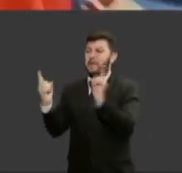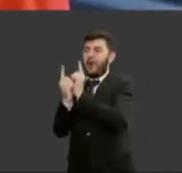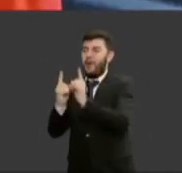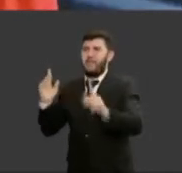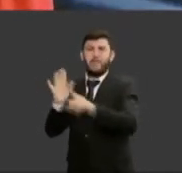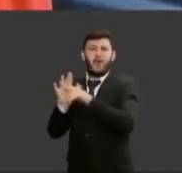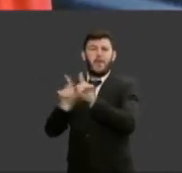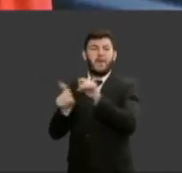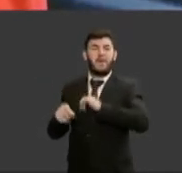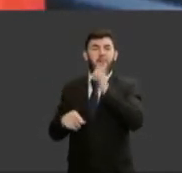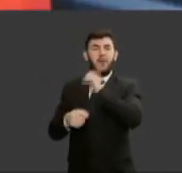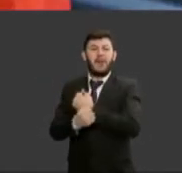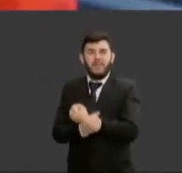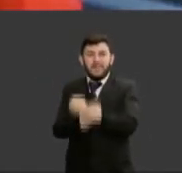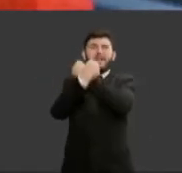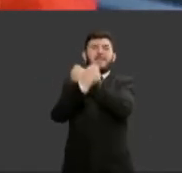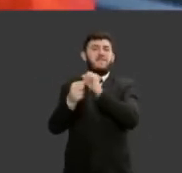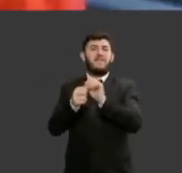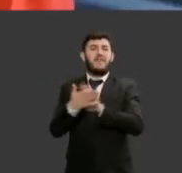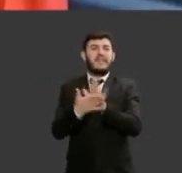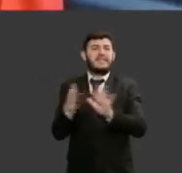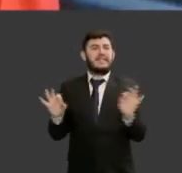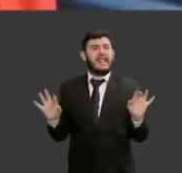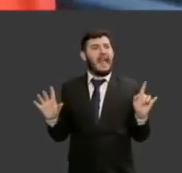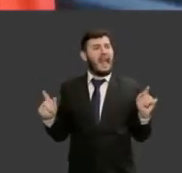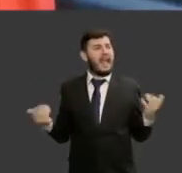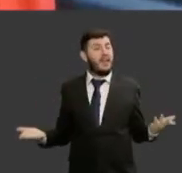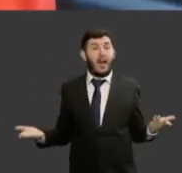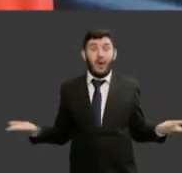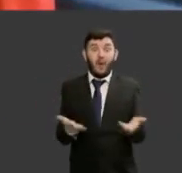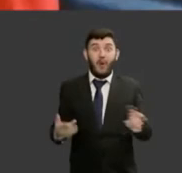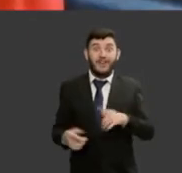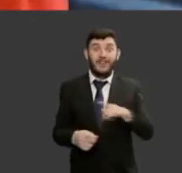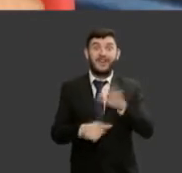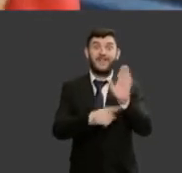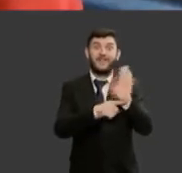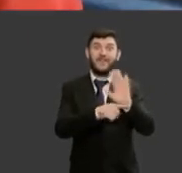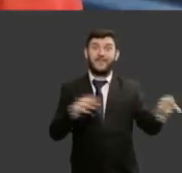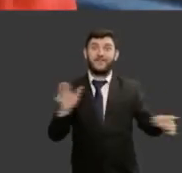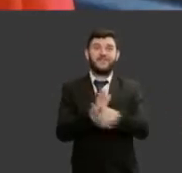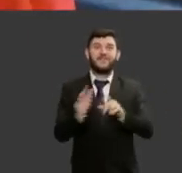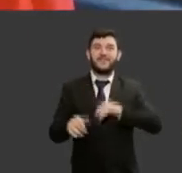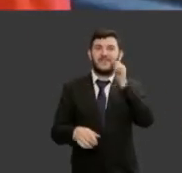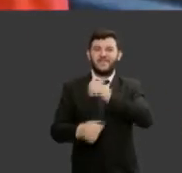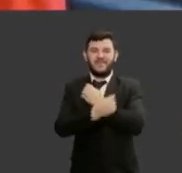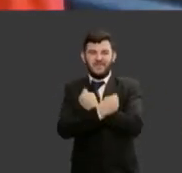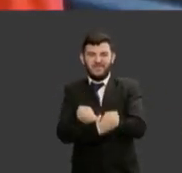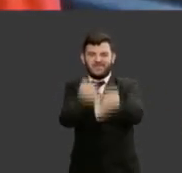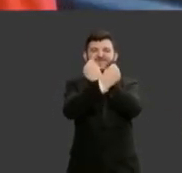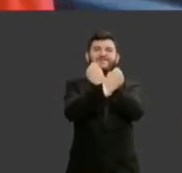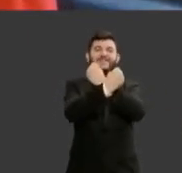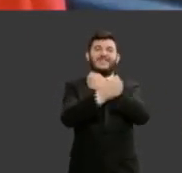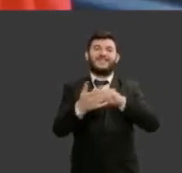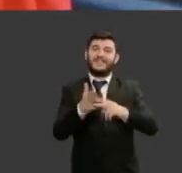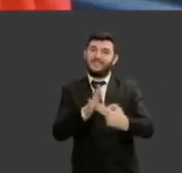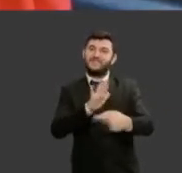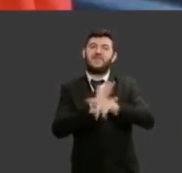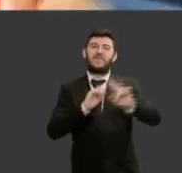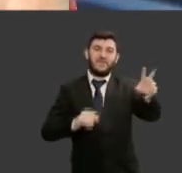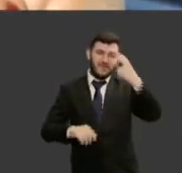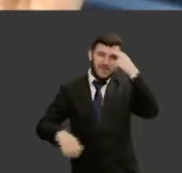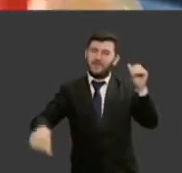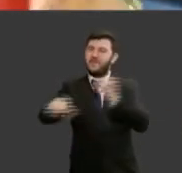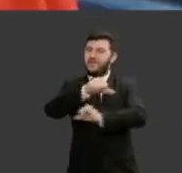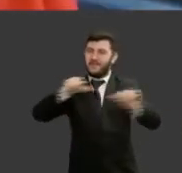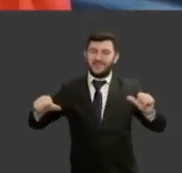da Mulher Maravilha isso é motivo de comemoração é fato que nós estamos mudando a cultura mas vale registrar